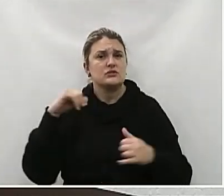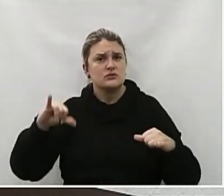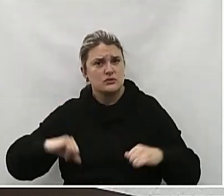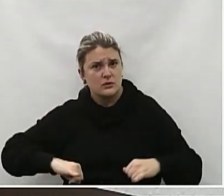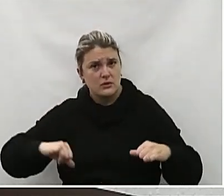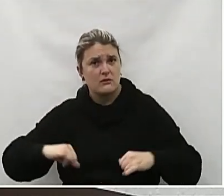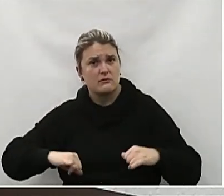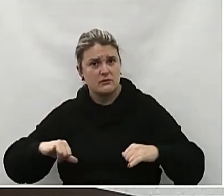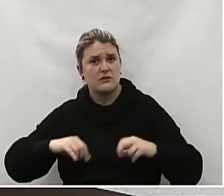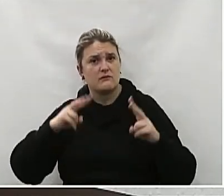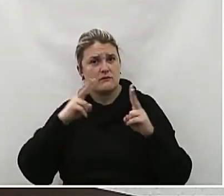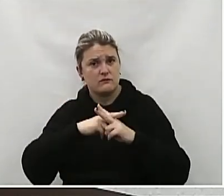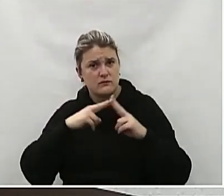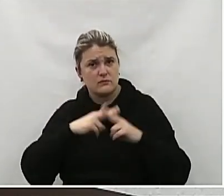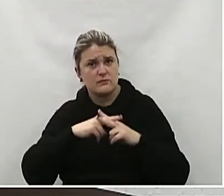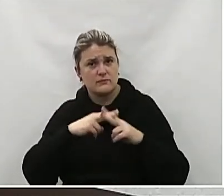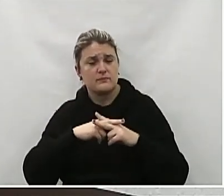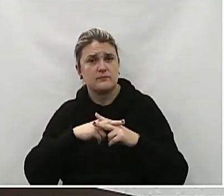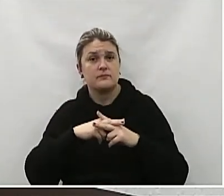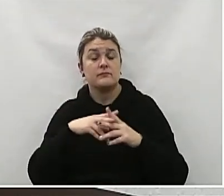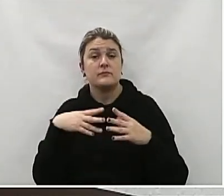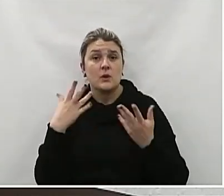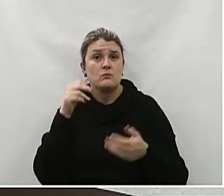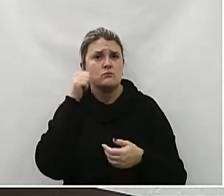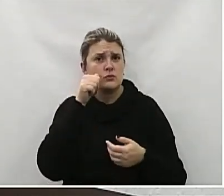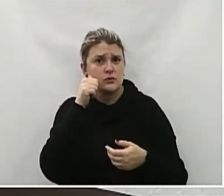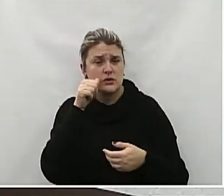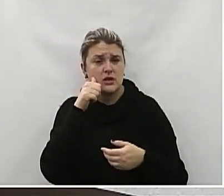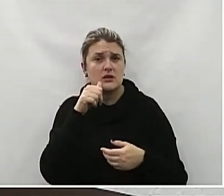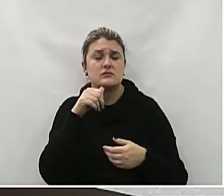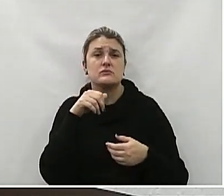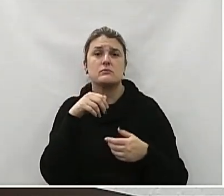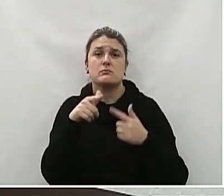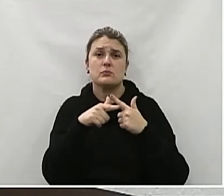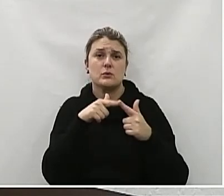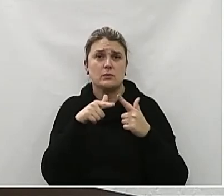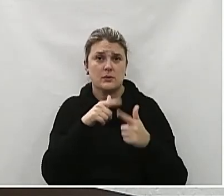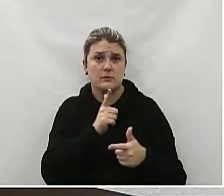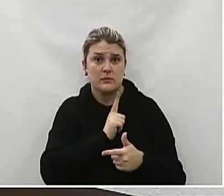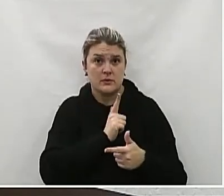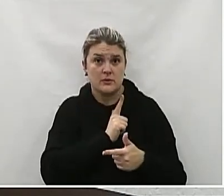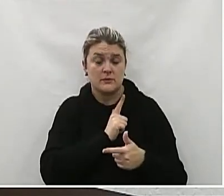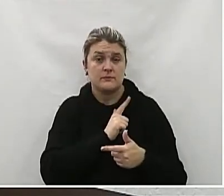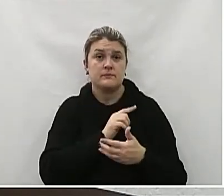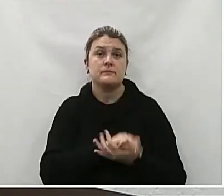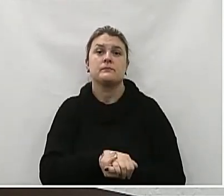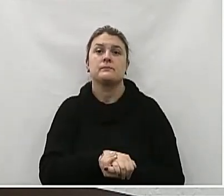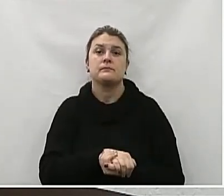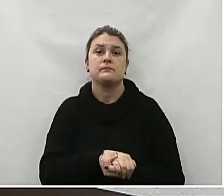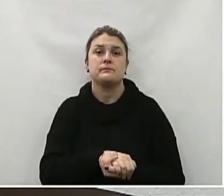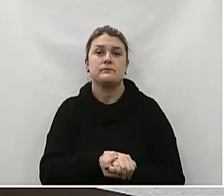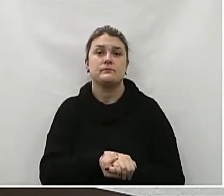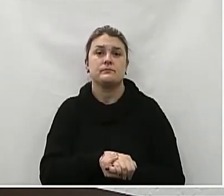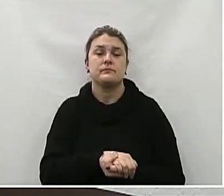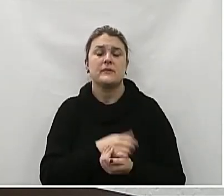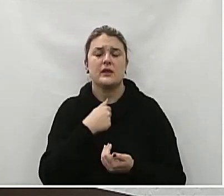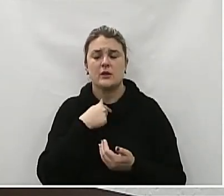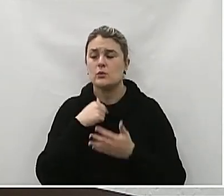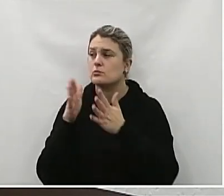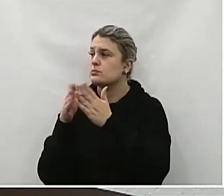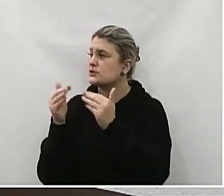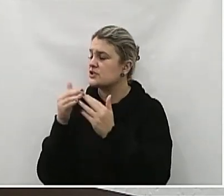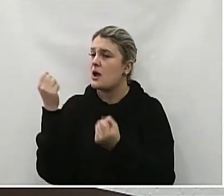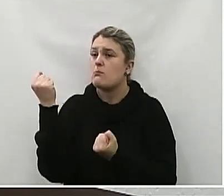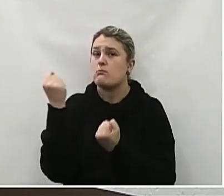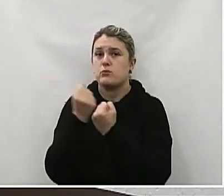E ocorreram mulheres Que foram vítimas Então eu conto Conto Conto com o apoio De